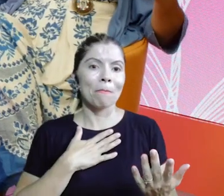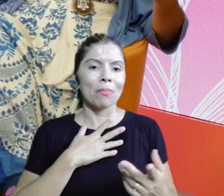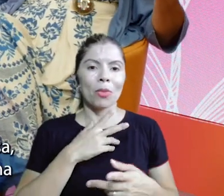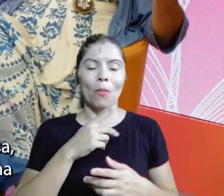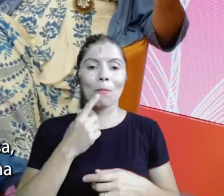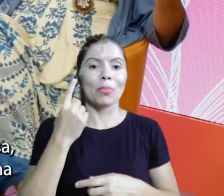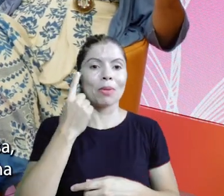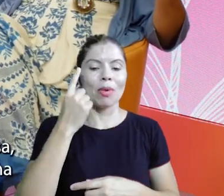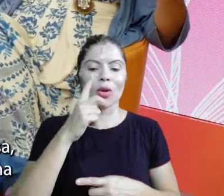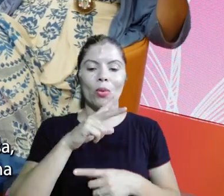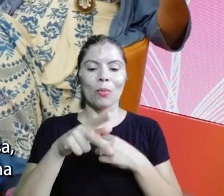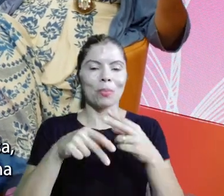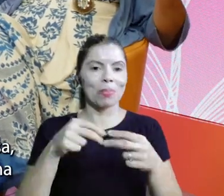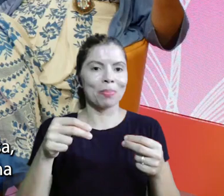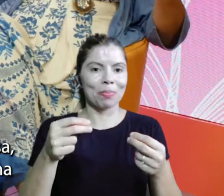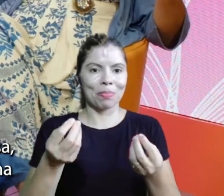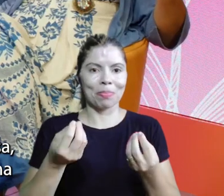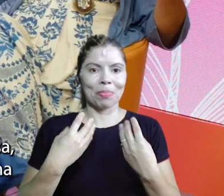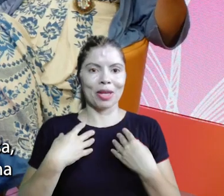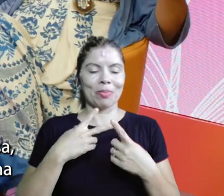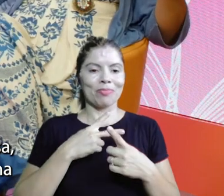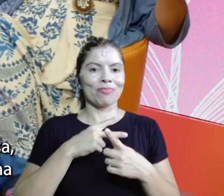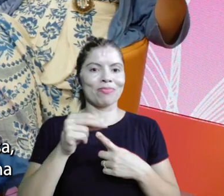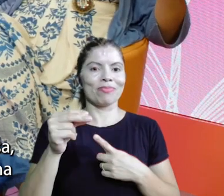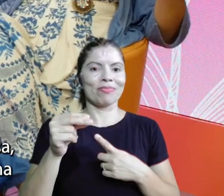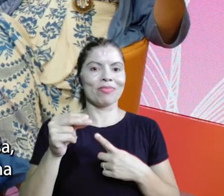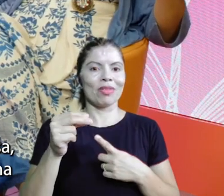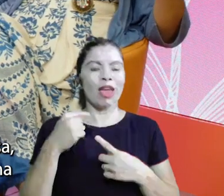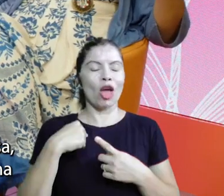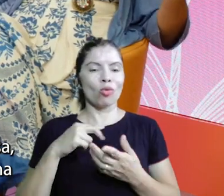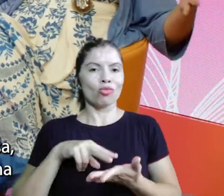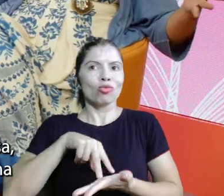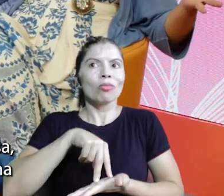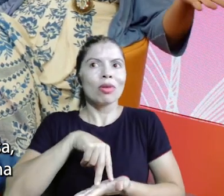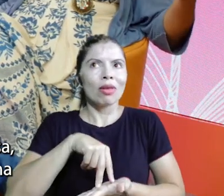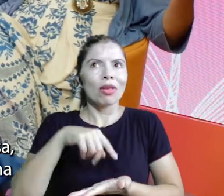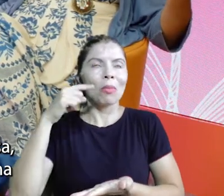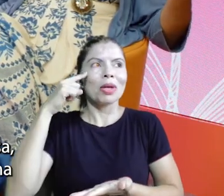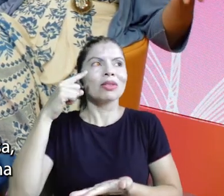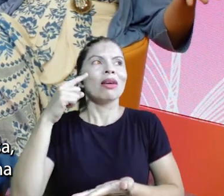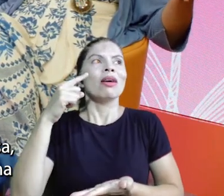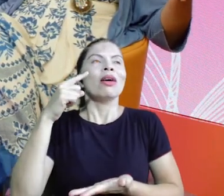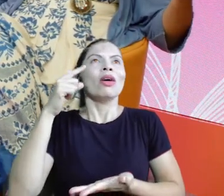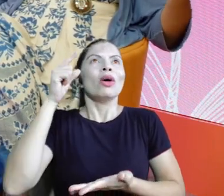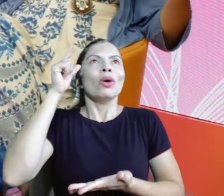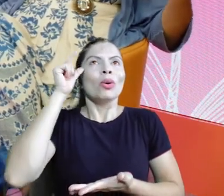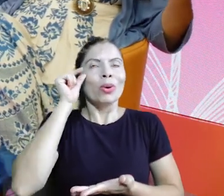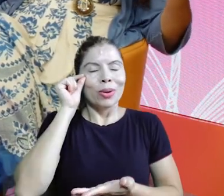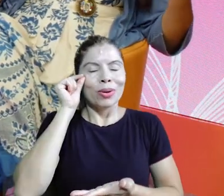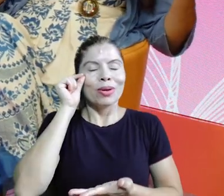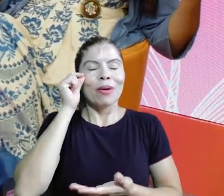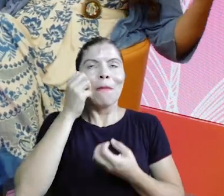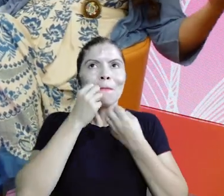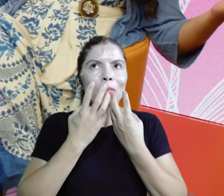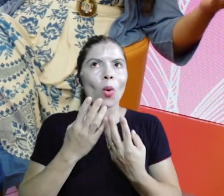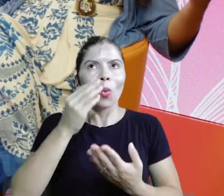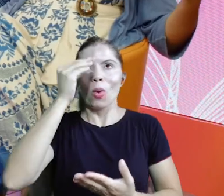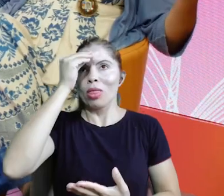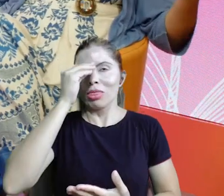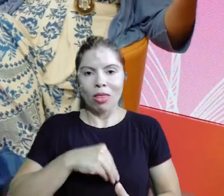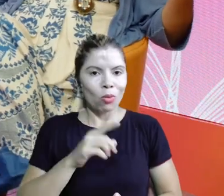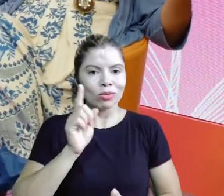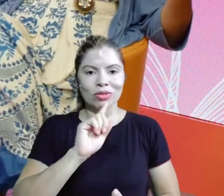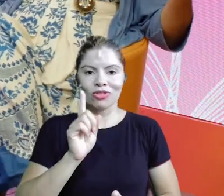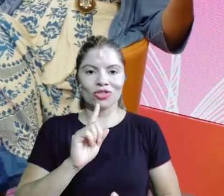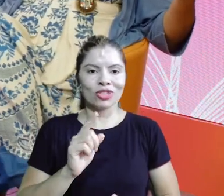assim, né, e quando eu subi naquele palco, nossa, eu fui a certeza de que, puxa, valeu a pena, né, de tudo que eu abri mão pra